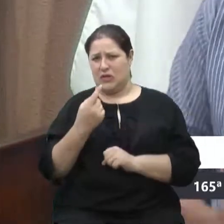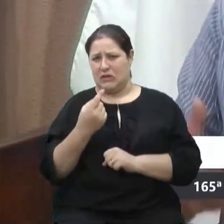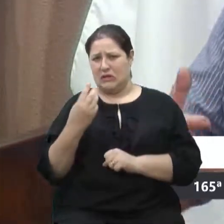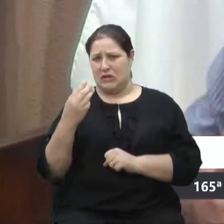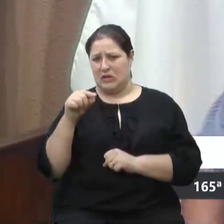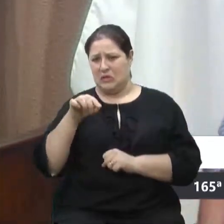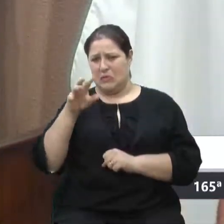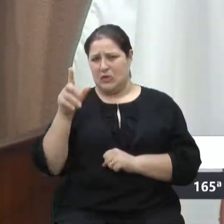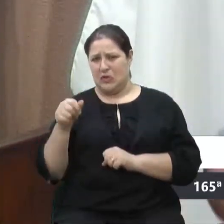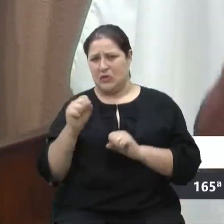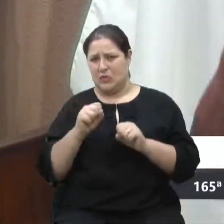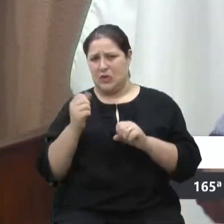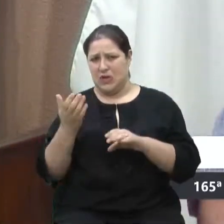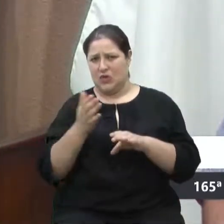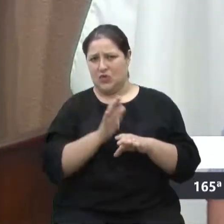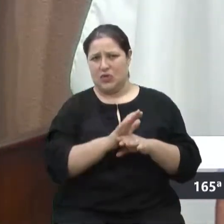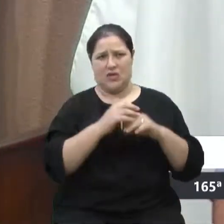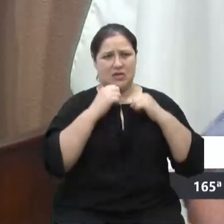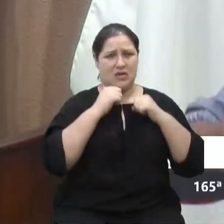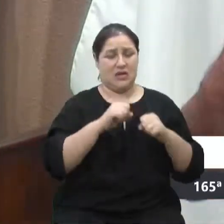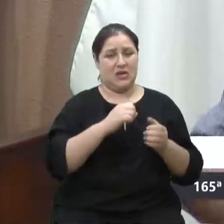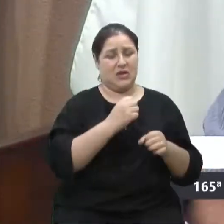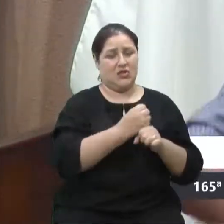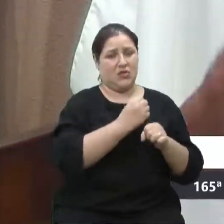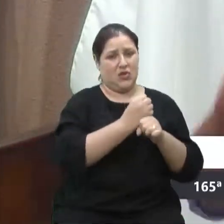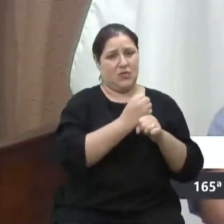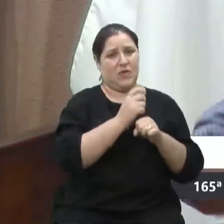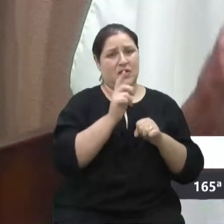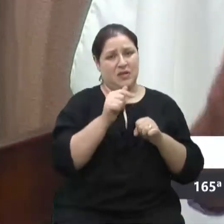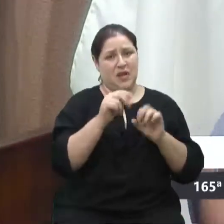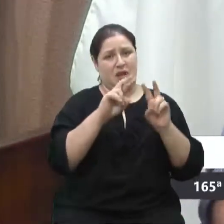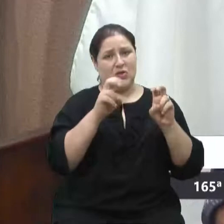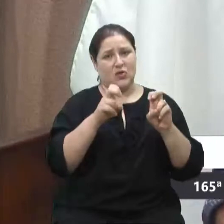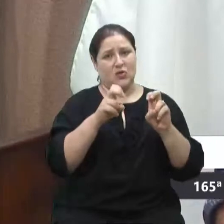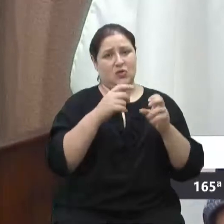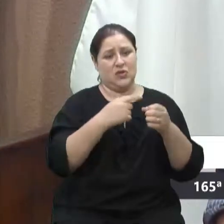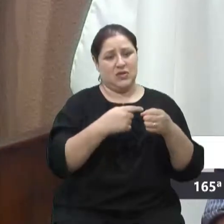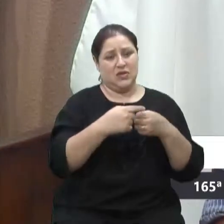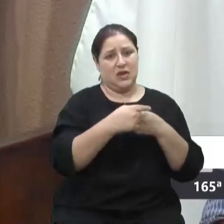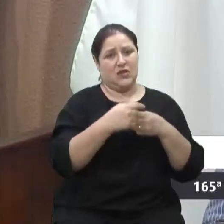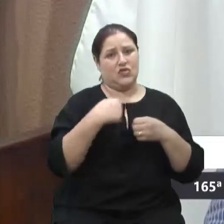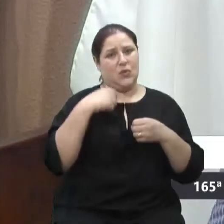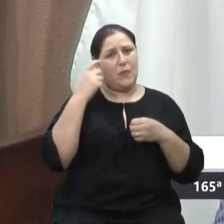É assunto da cidade, são pautas únicas. Eu penso nas pautas únicas.